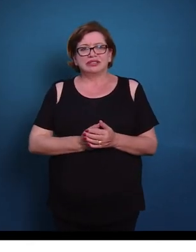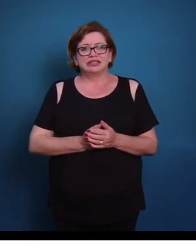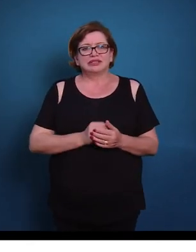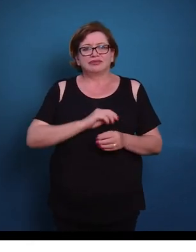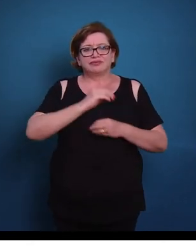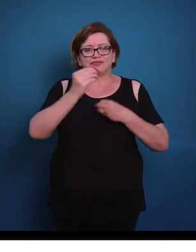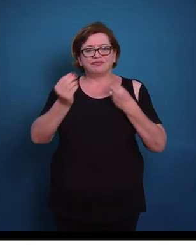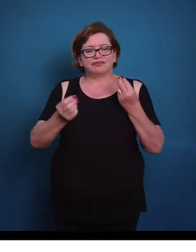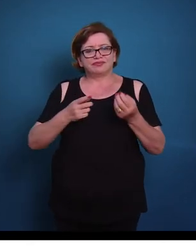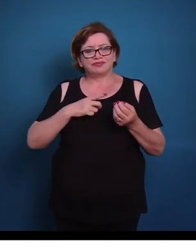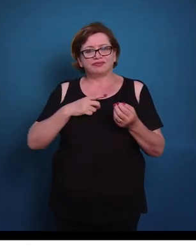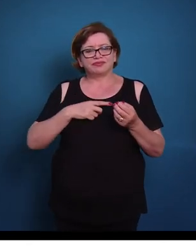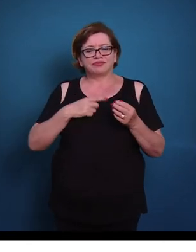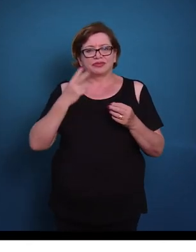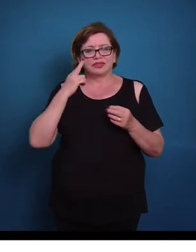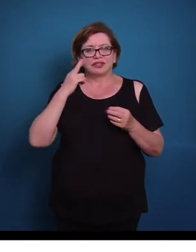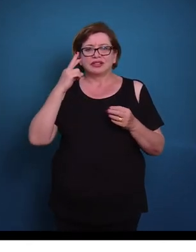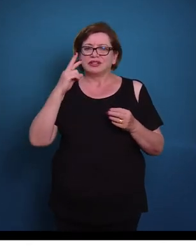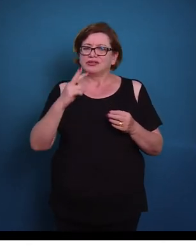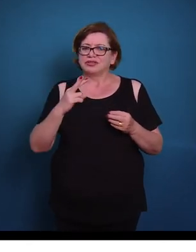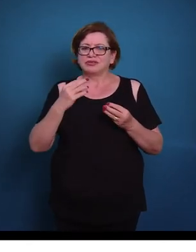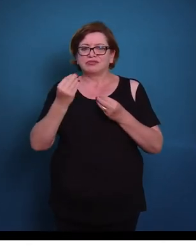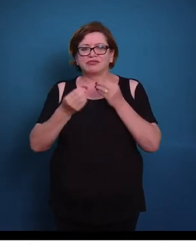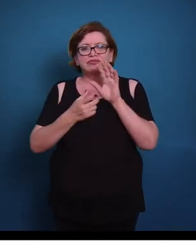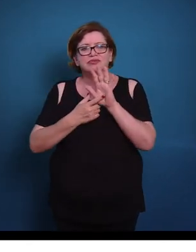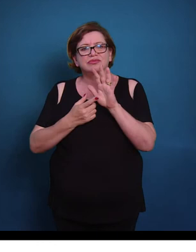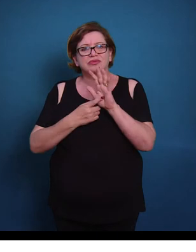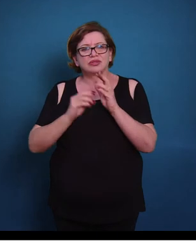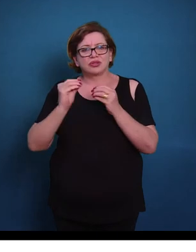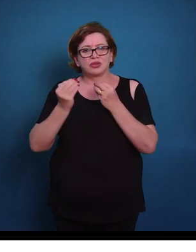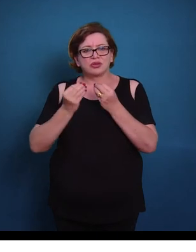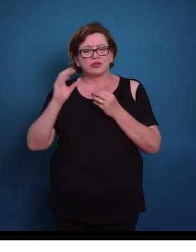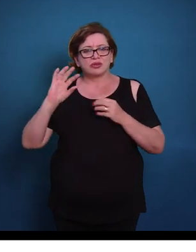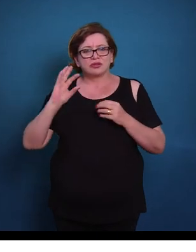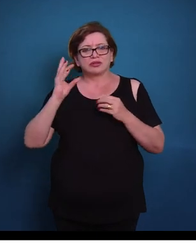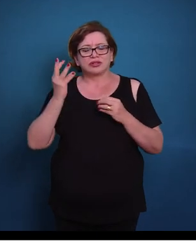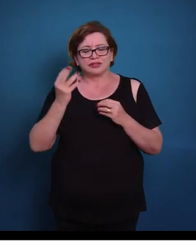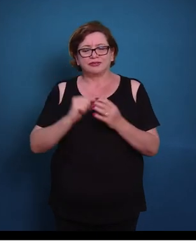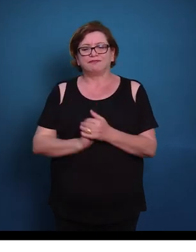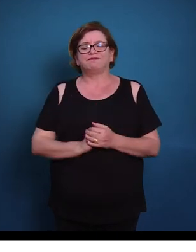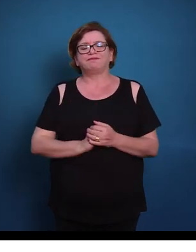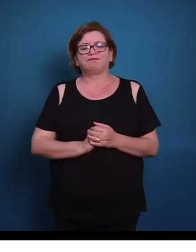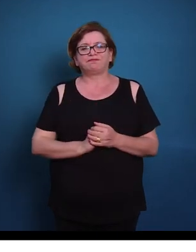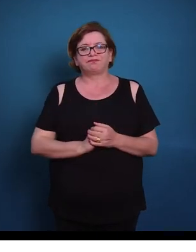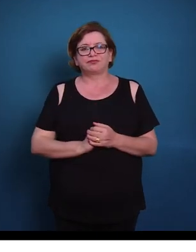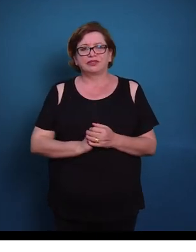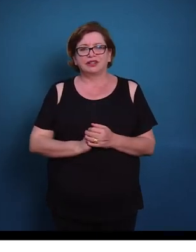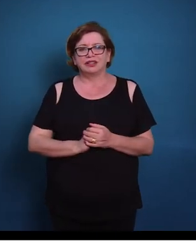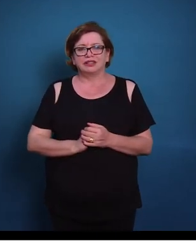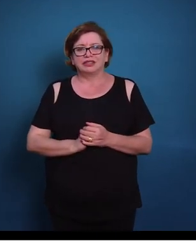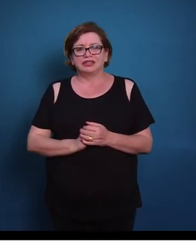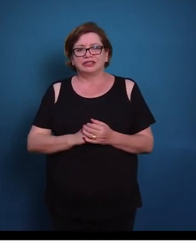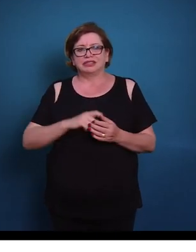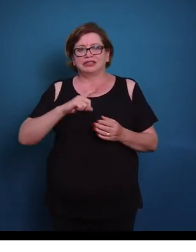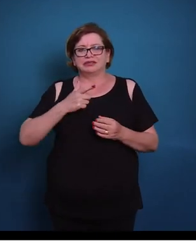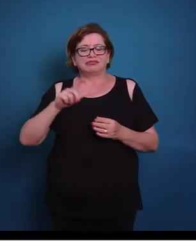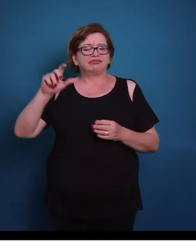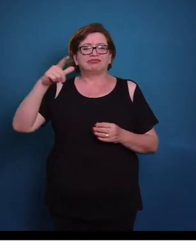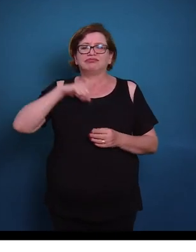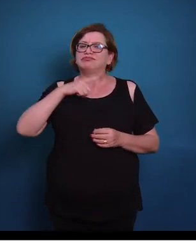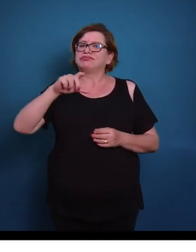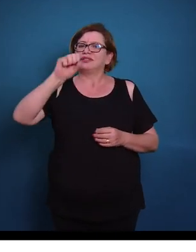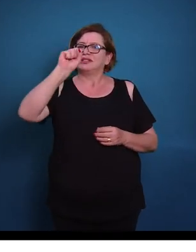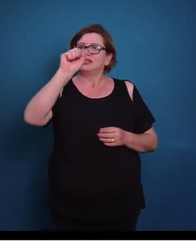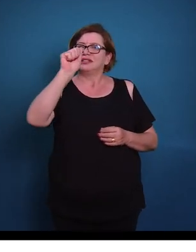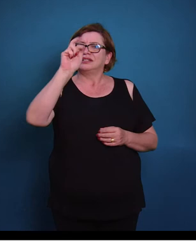E aqui nós temos um modelo que demonstra como que seria a contração nesse músculo. Então o que acontece? Esse músculo, ele não possui sarcomeros,